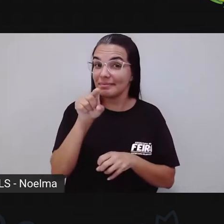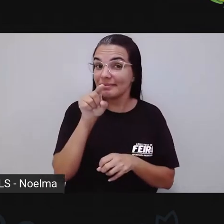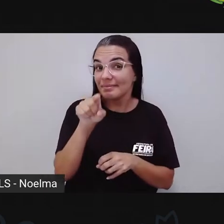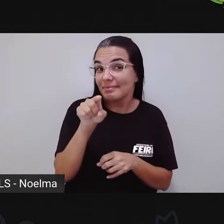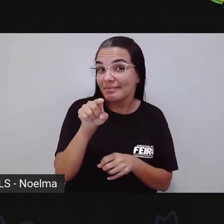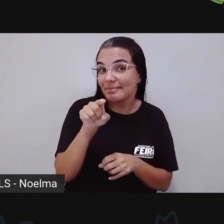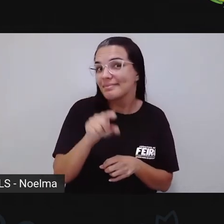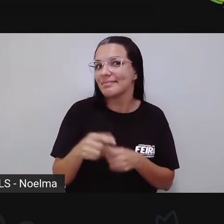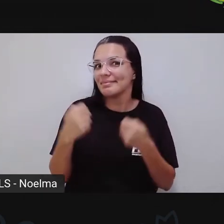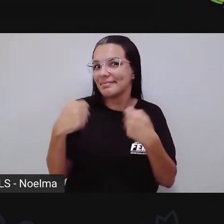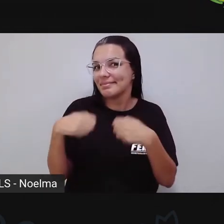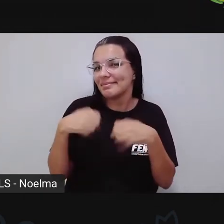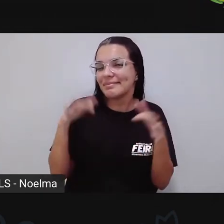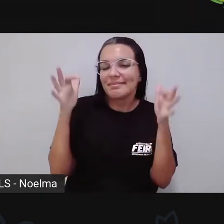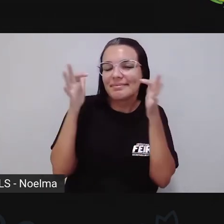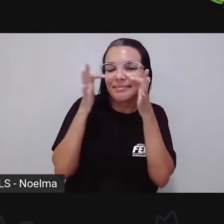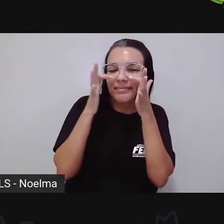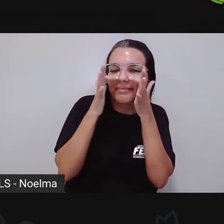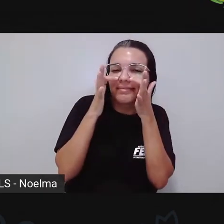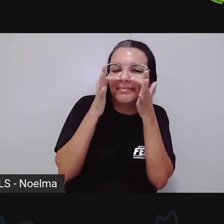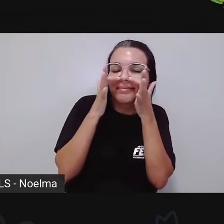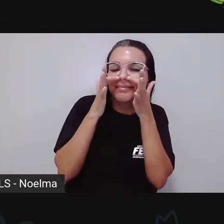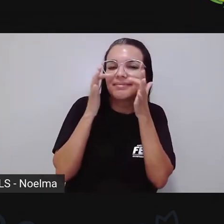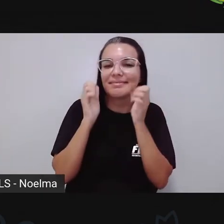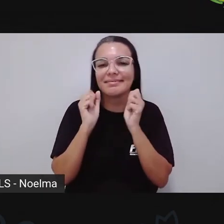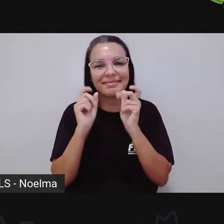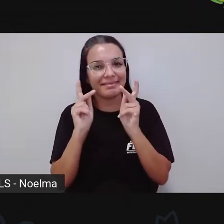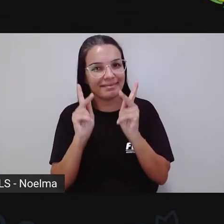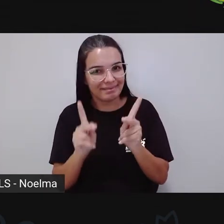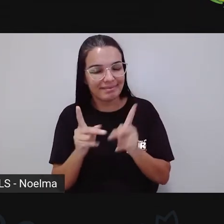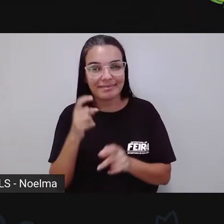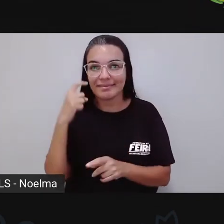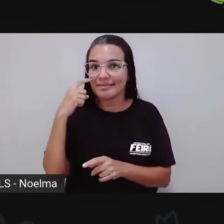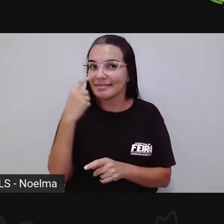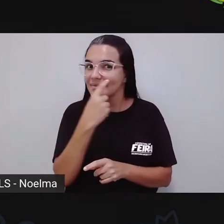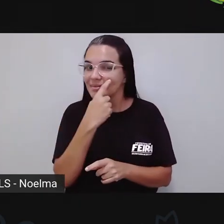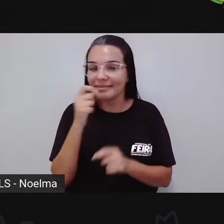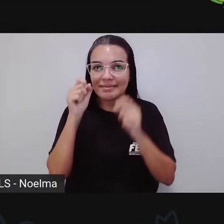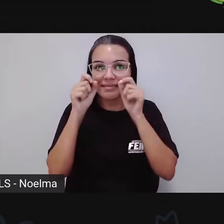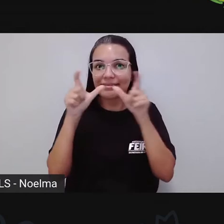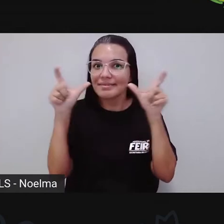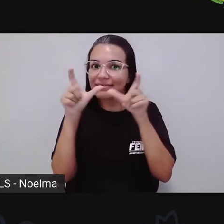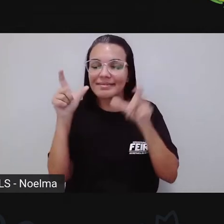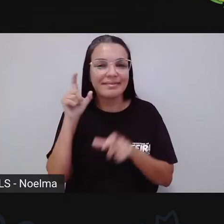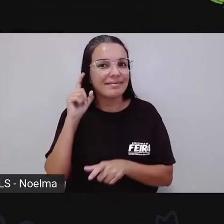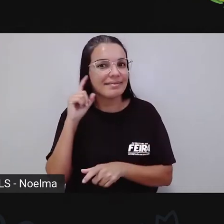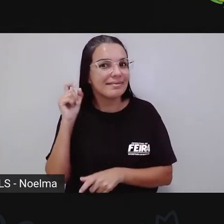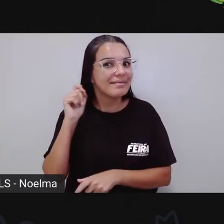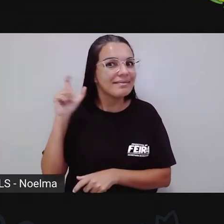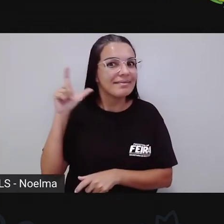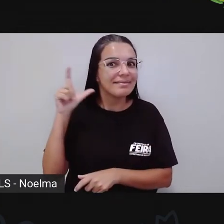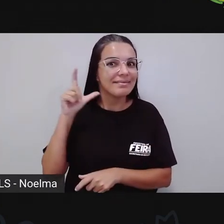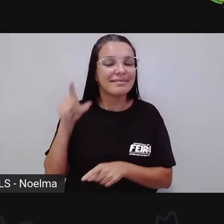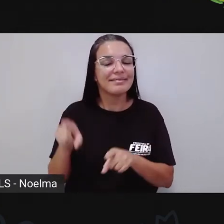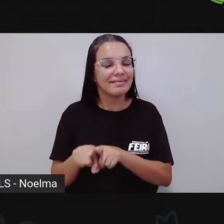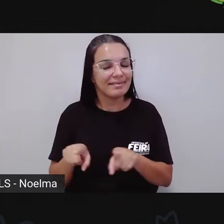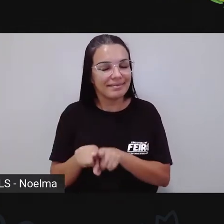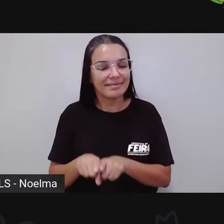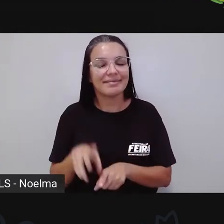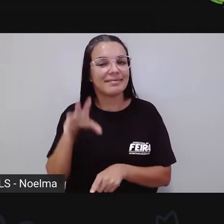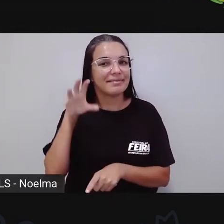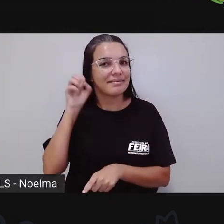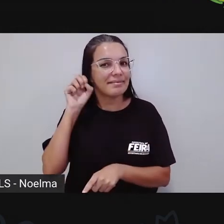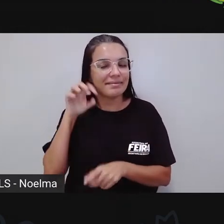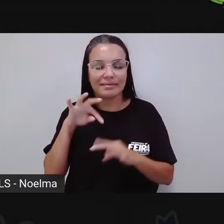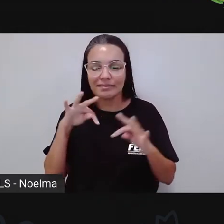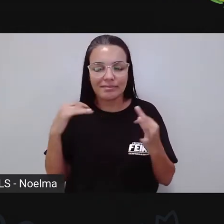prestando bastante atenção, com os olhos, os ouvidos atentos, aprender, ouvir todas as